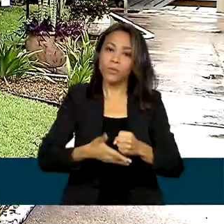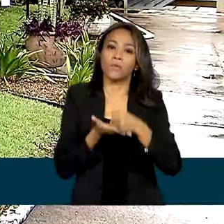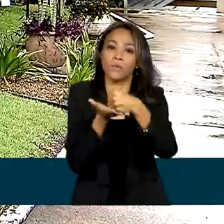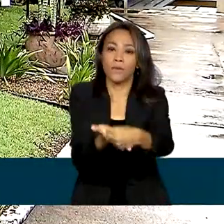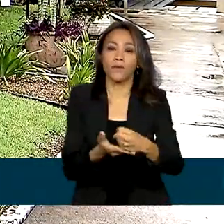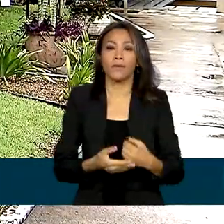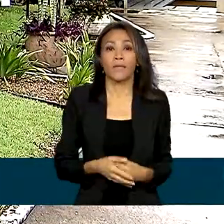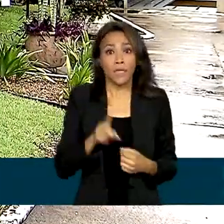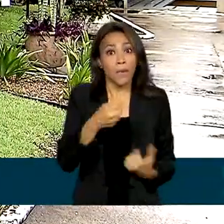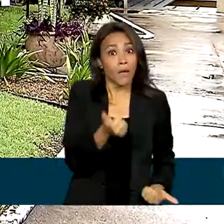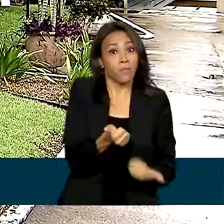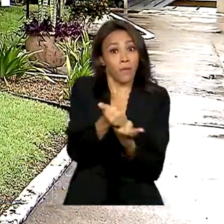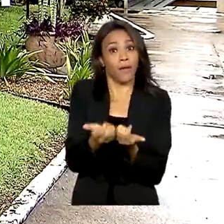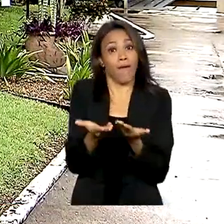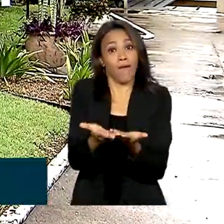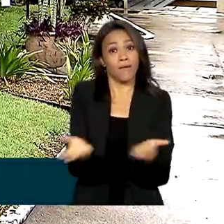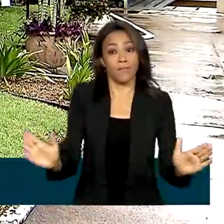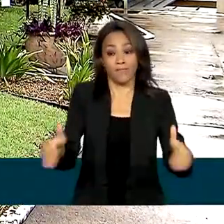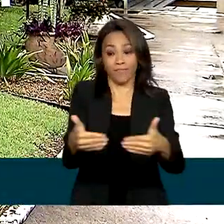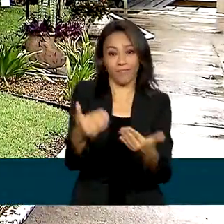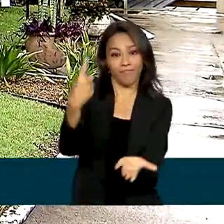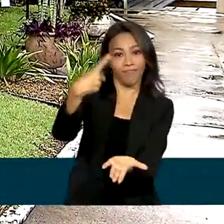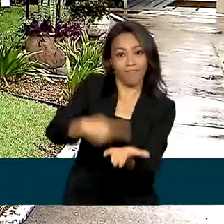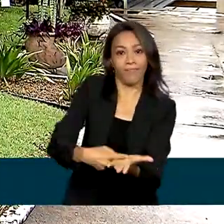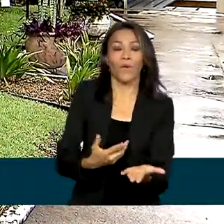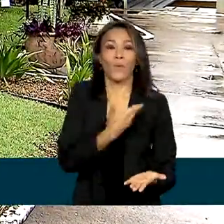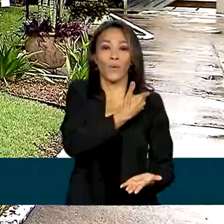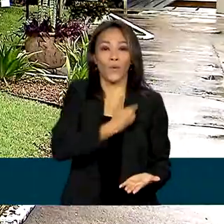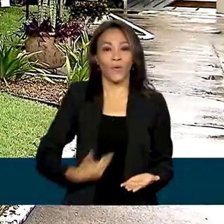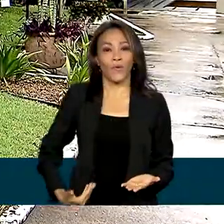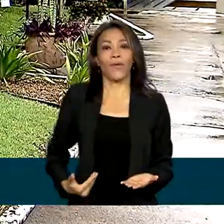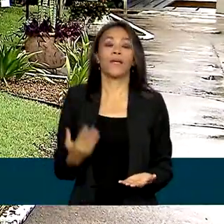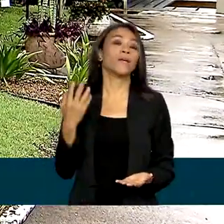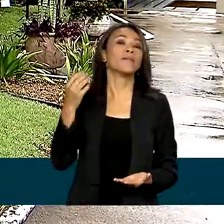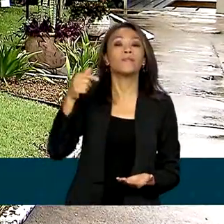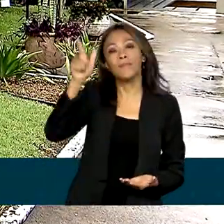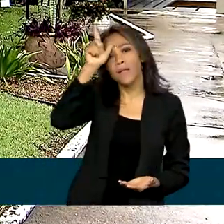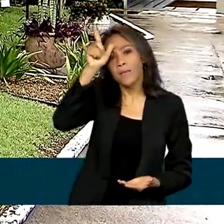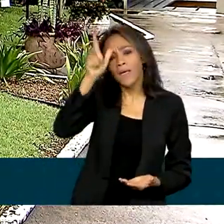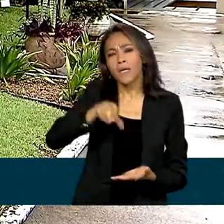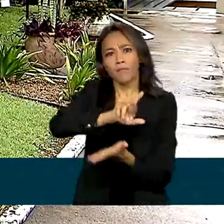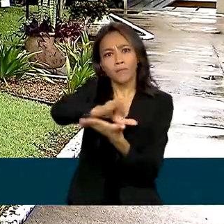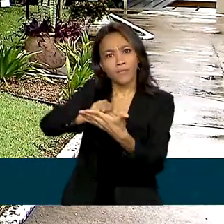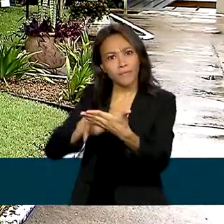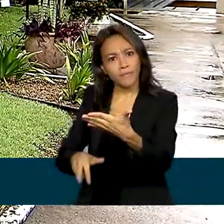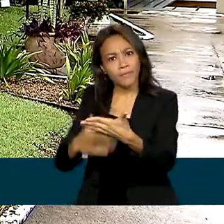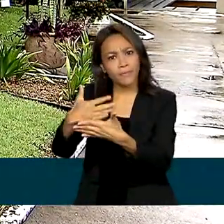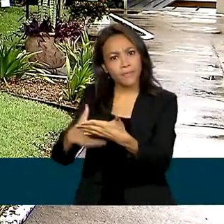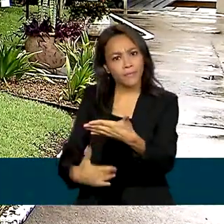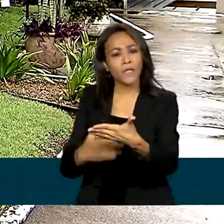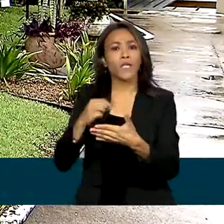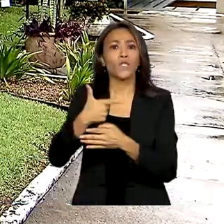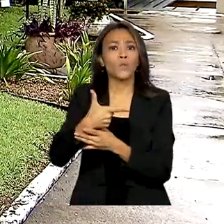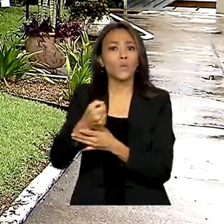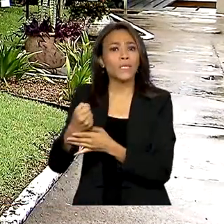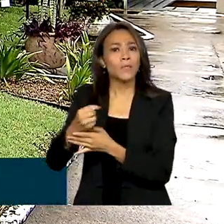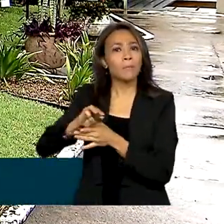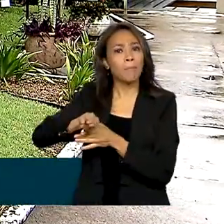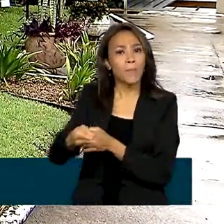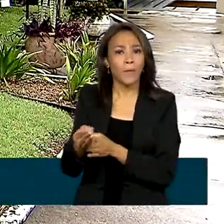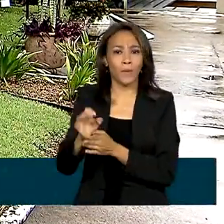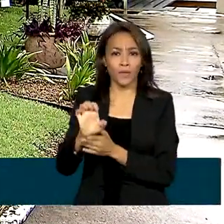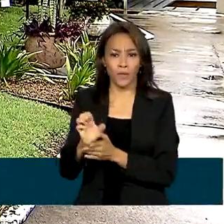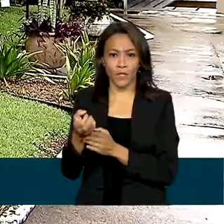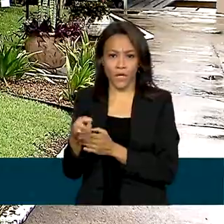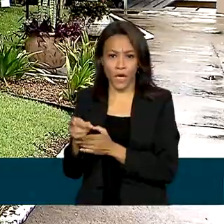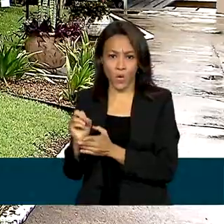para reforçar essa parceria, o governo alemão anunciou um pacote de medidas no valor de 200 milhões de euros para